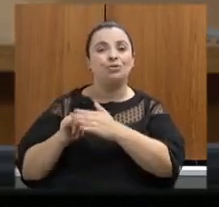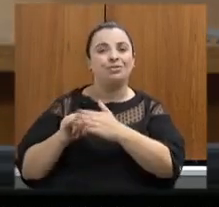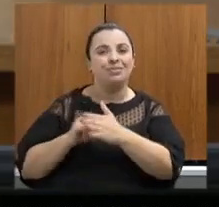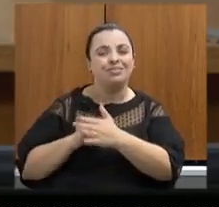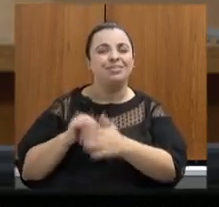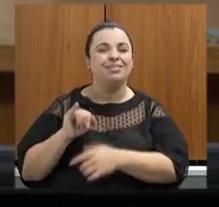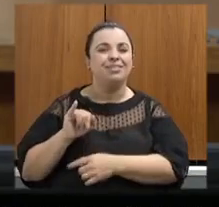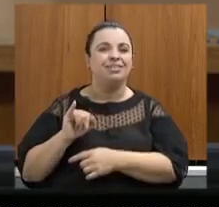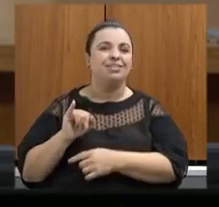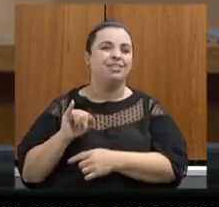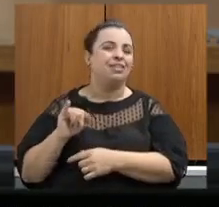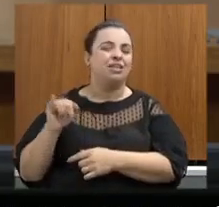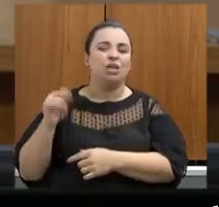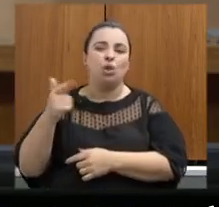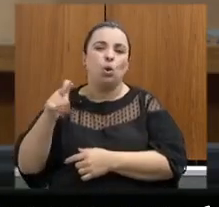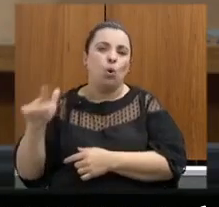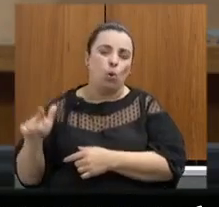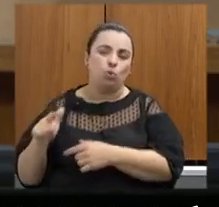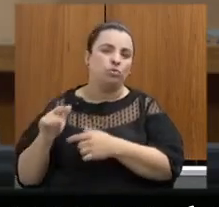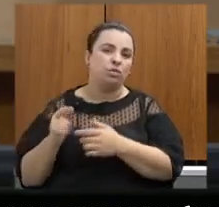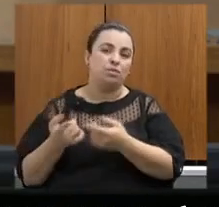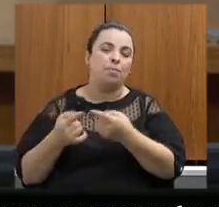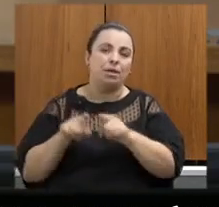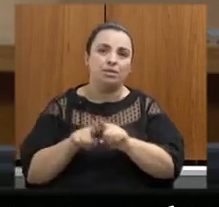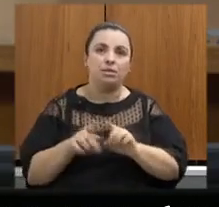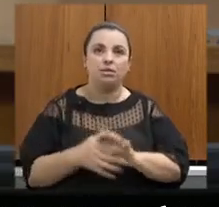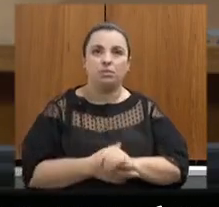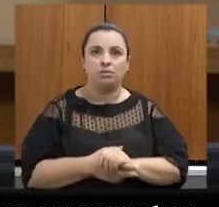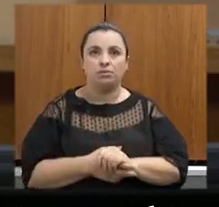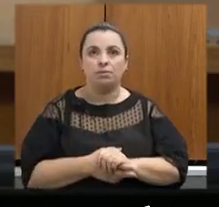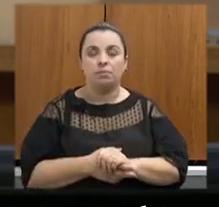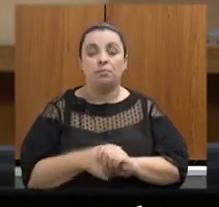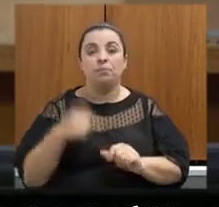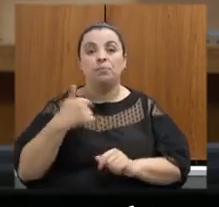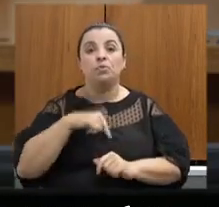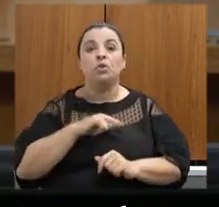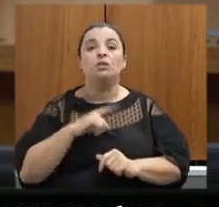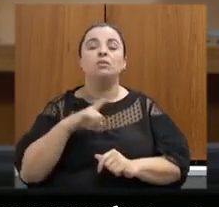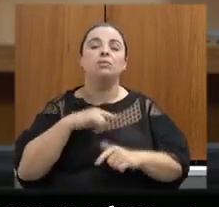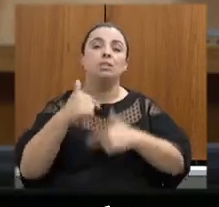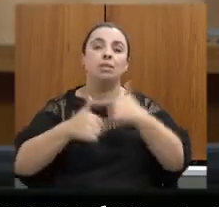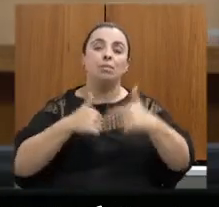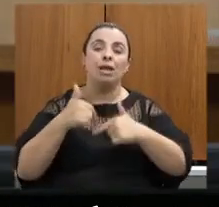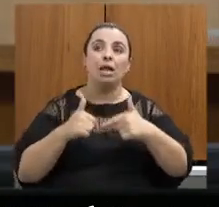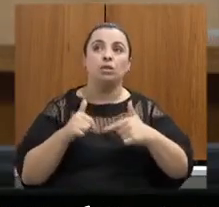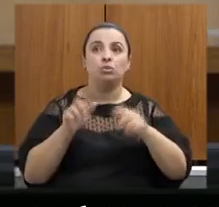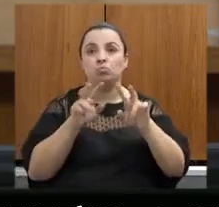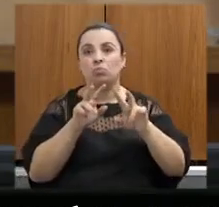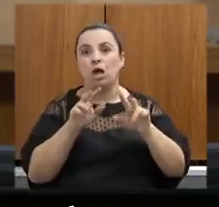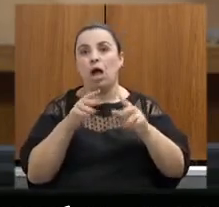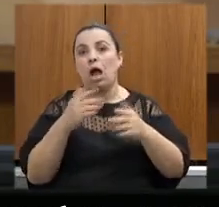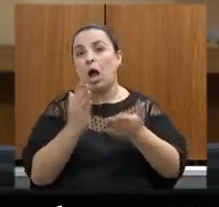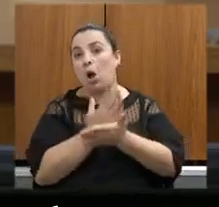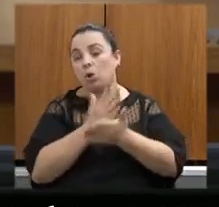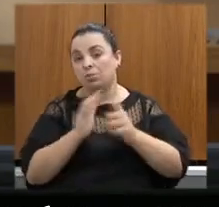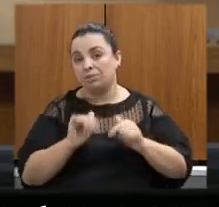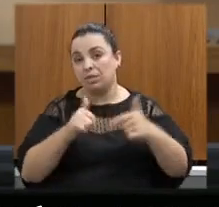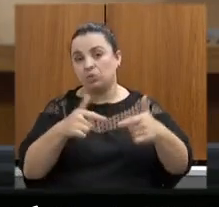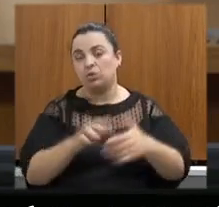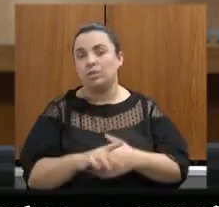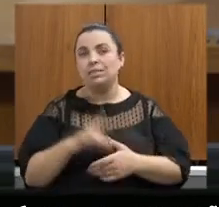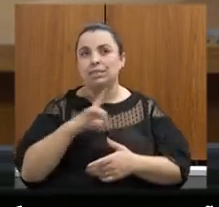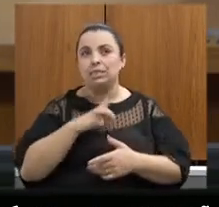Instituto Mineiro de Gestão das Águas bem a gente tem trabalhado em algumas frentes de ação nós temos grandes operações hoje